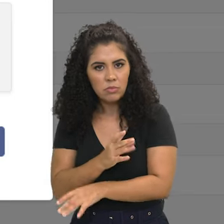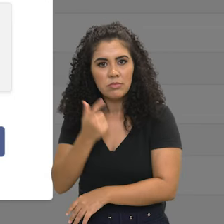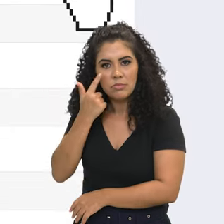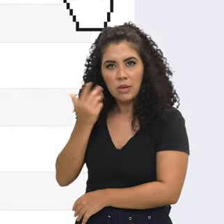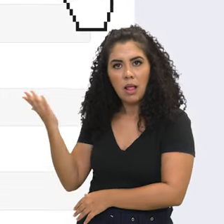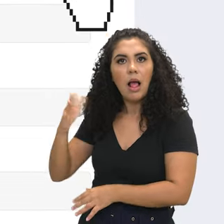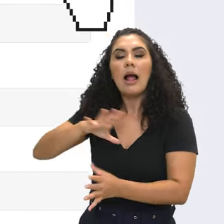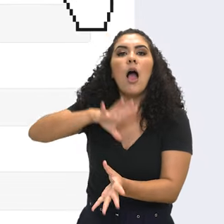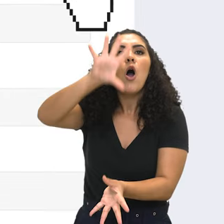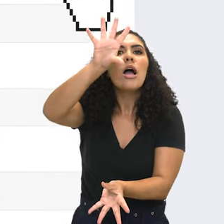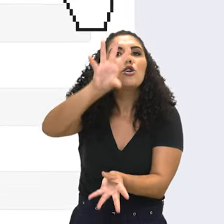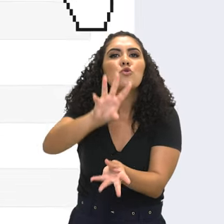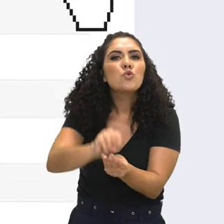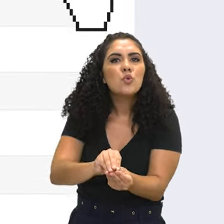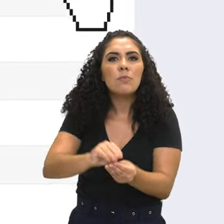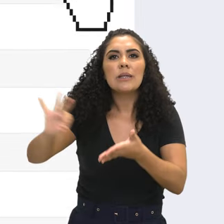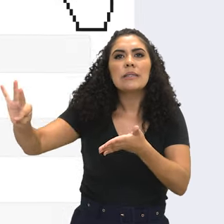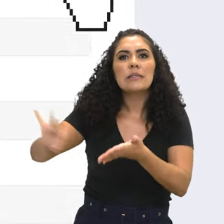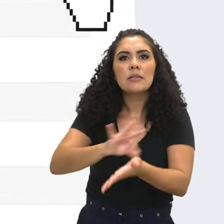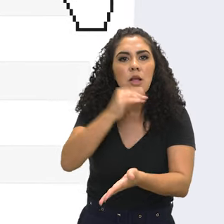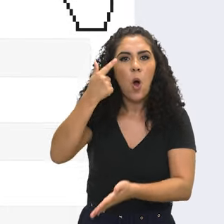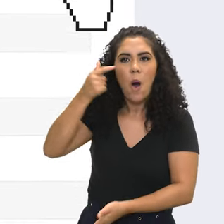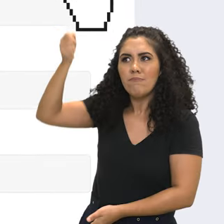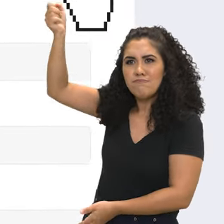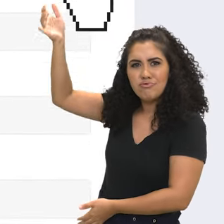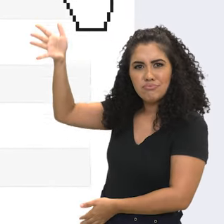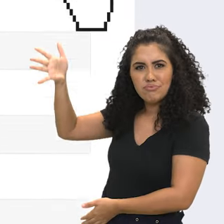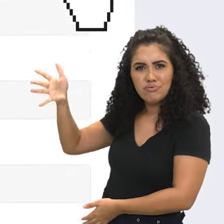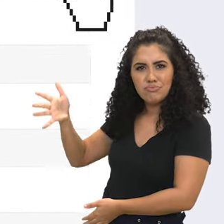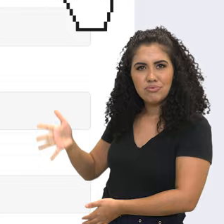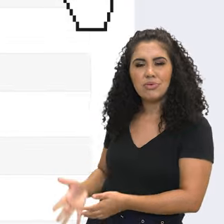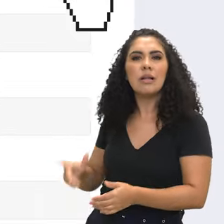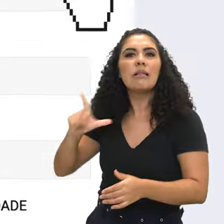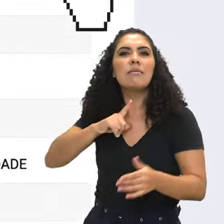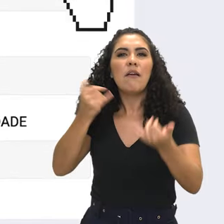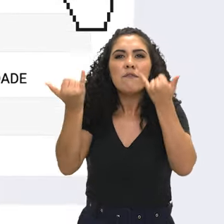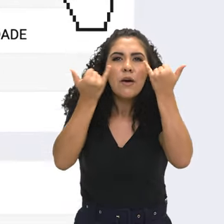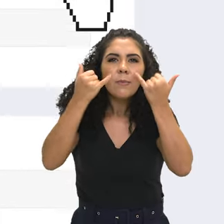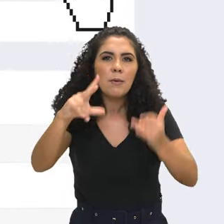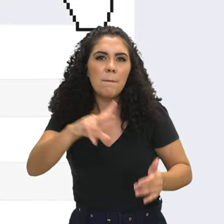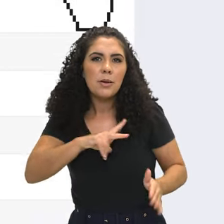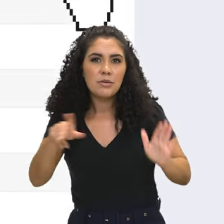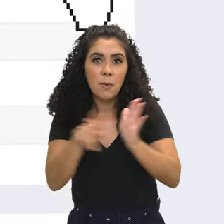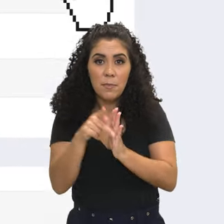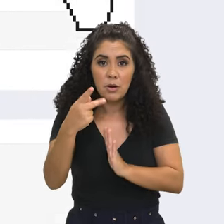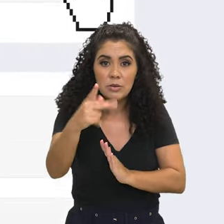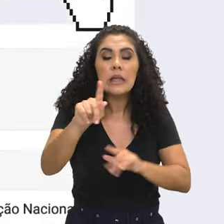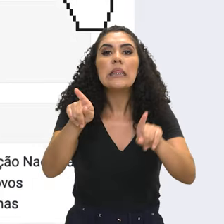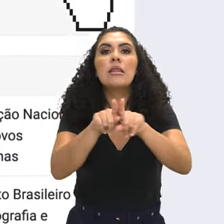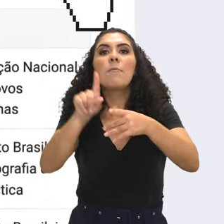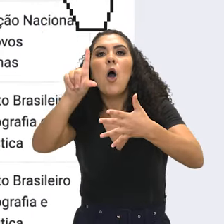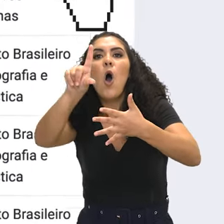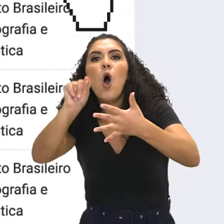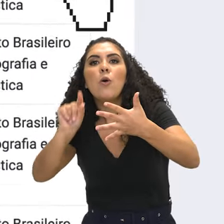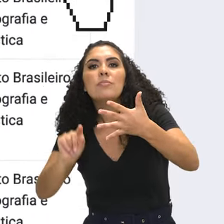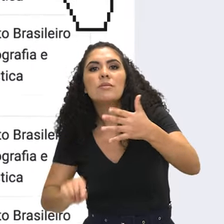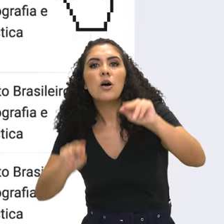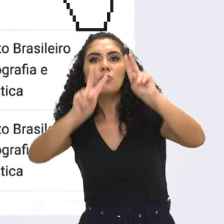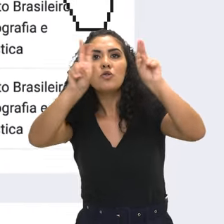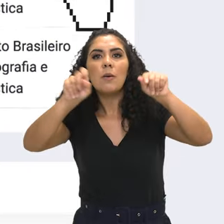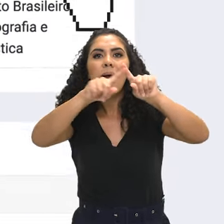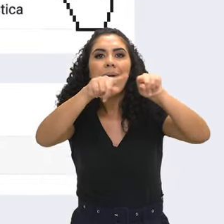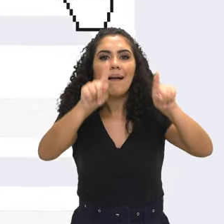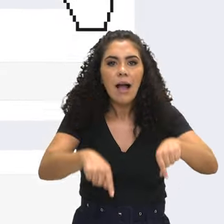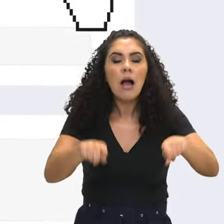vai aparecer um resumo da minha inscrição. No resumo vão estar todos os dados pessoais e as opções que eu